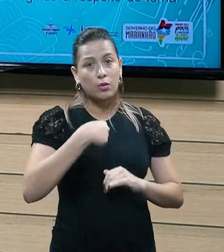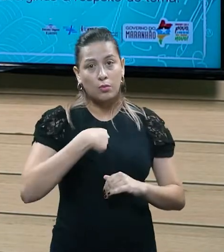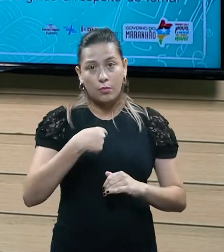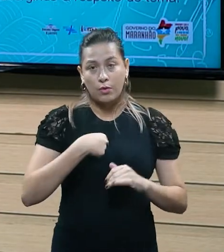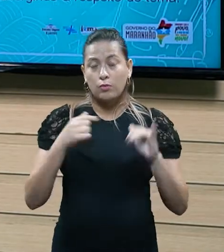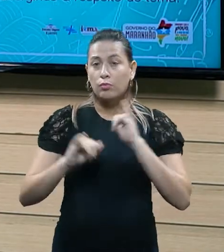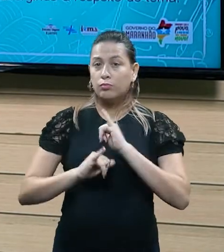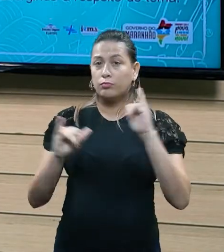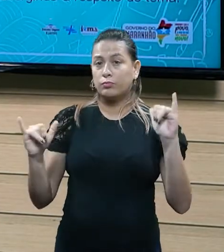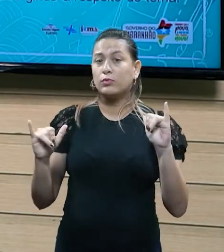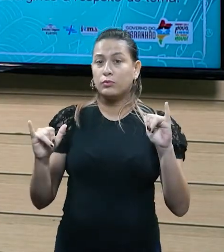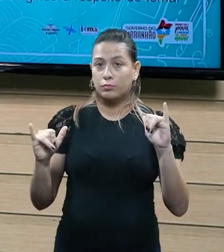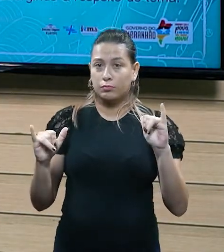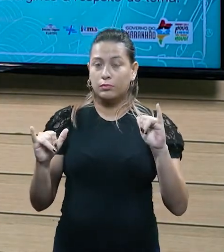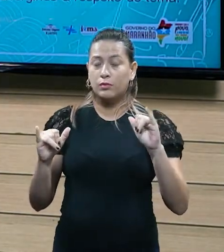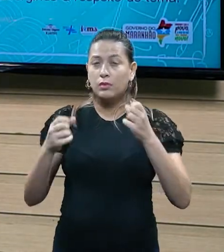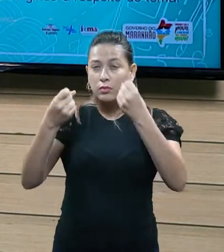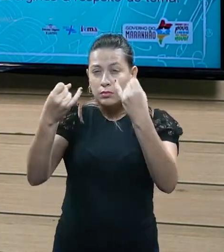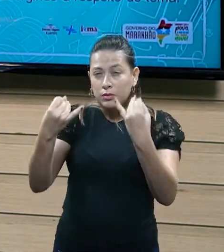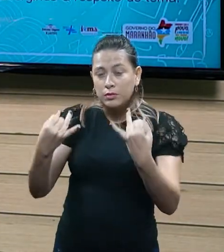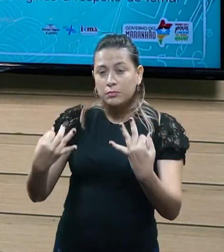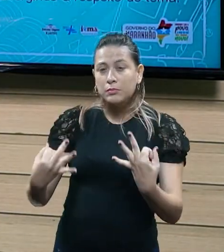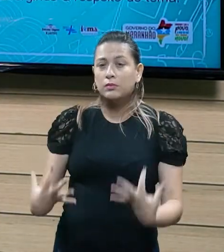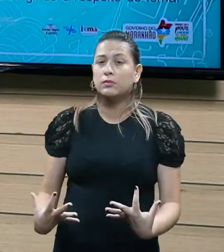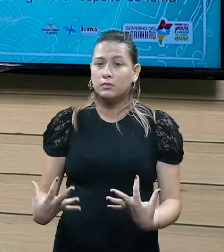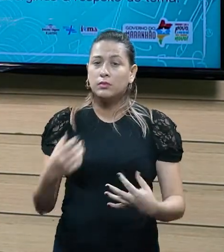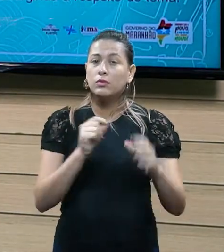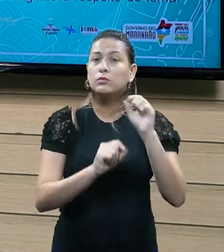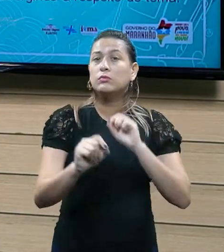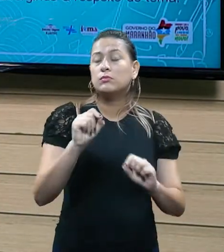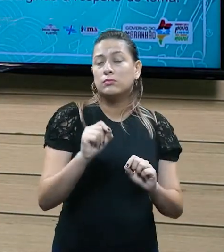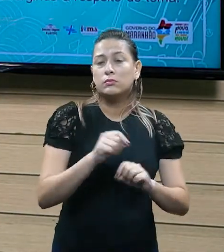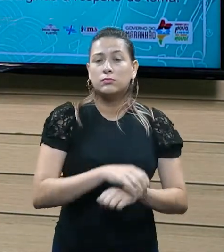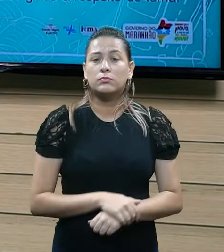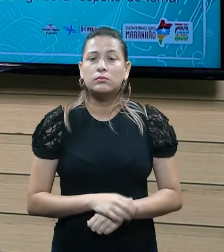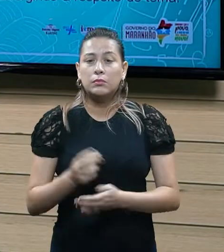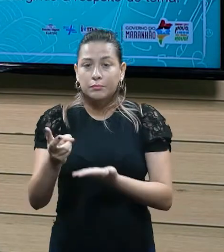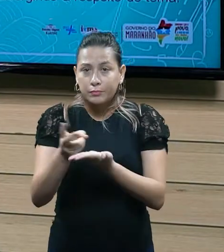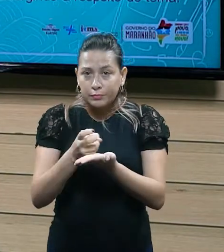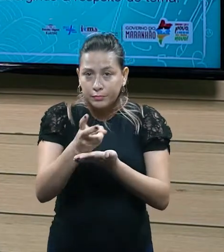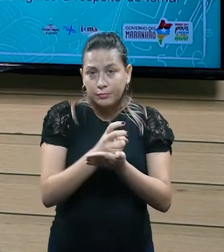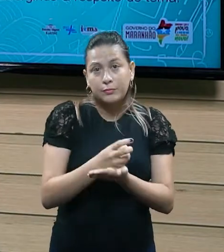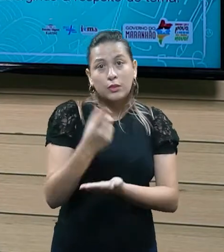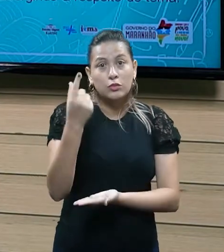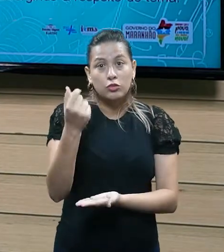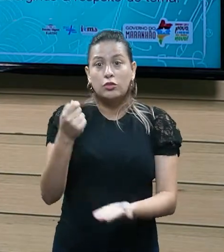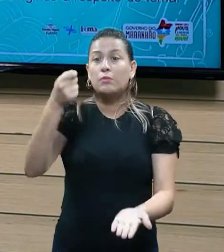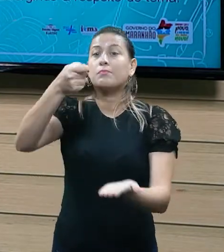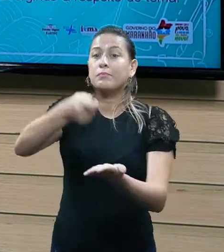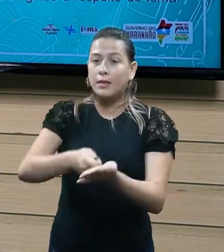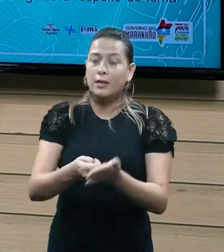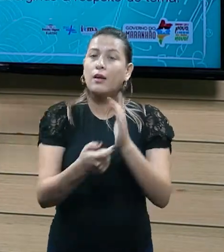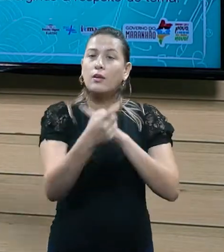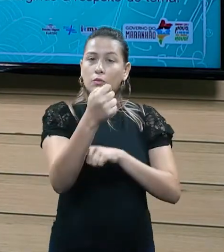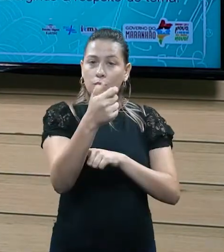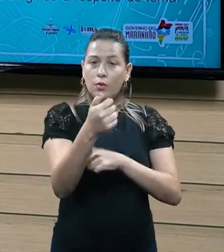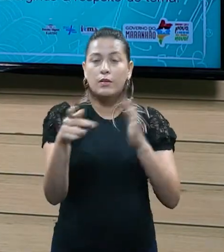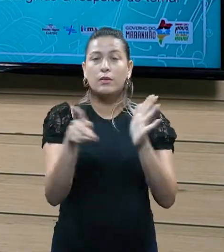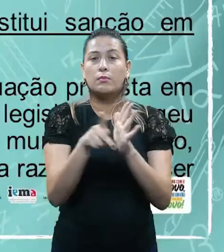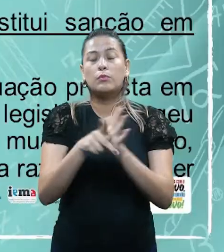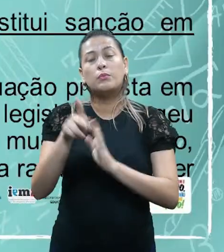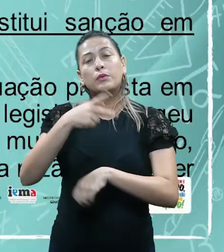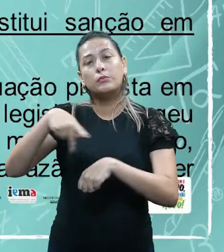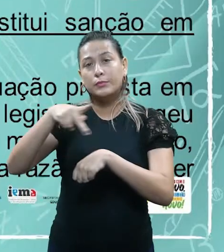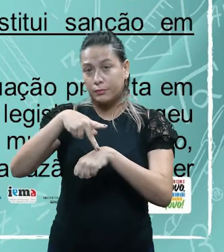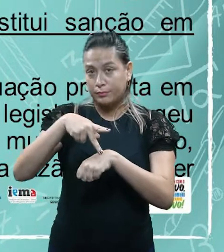caso vocês tenham a mesma interpretação, mas o que vale, de fato, é que o tributo, ele deve ser pago em dinheiro e em moeda circulante no país.